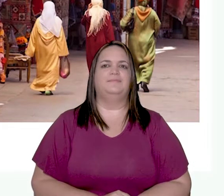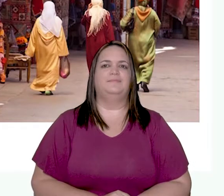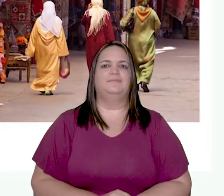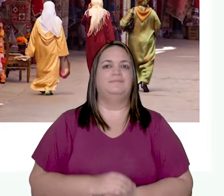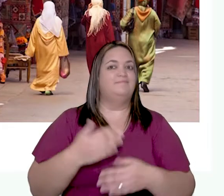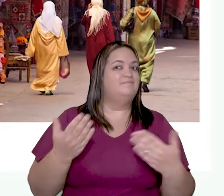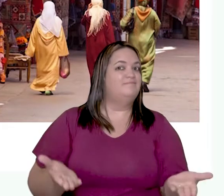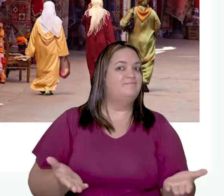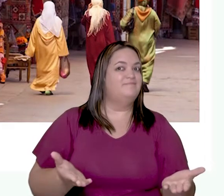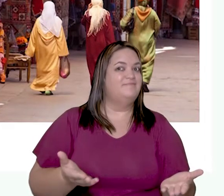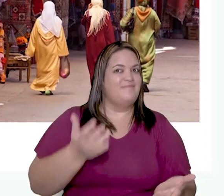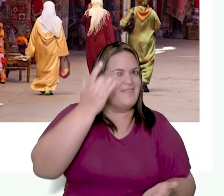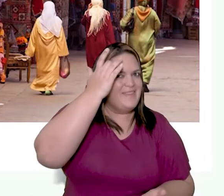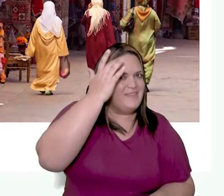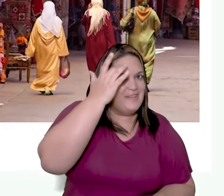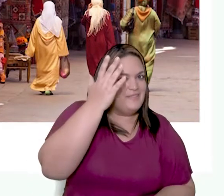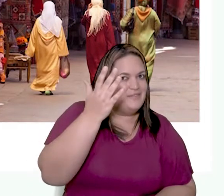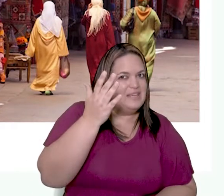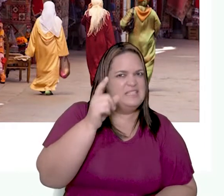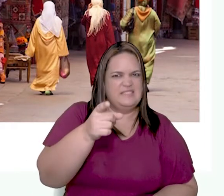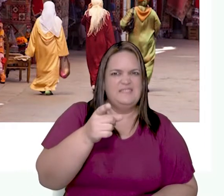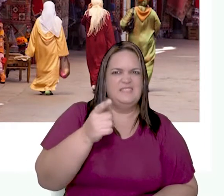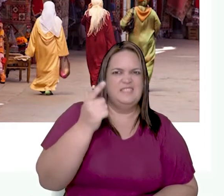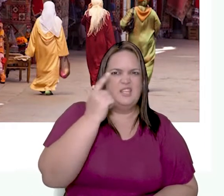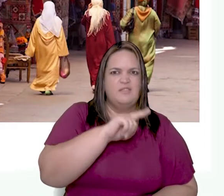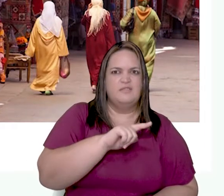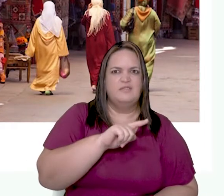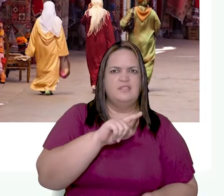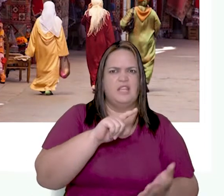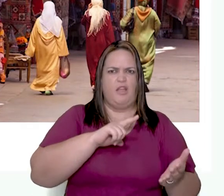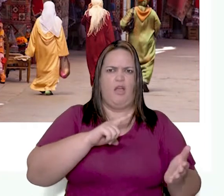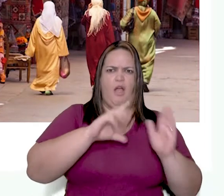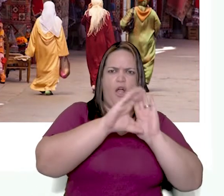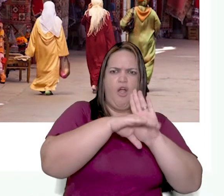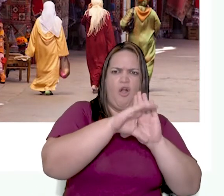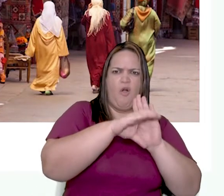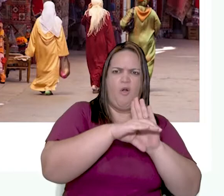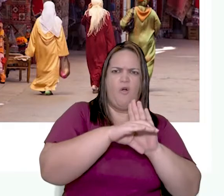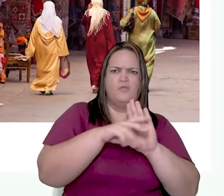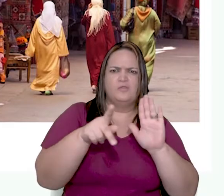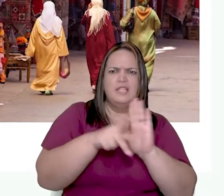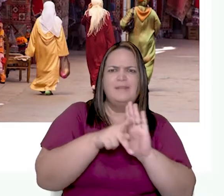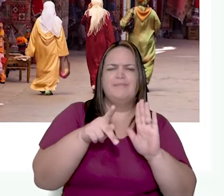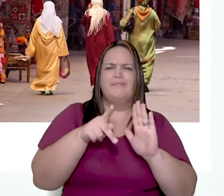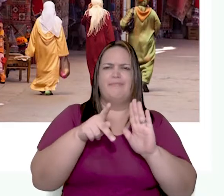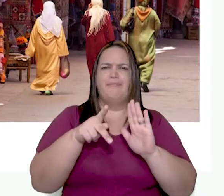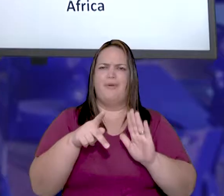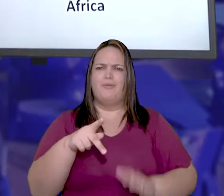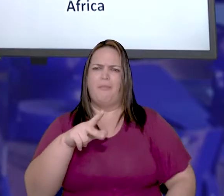E aí, foi fácil? Será que você tem um conceito formado sobre o continente africano?